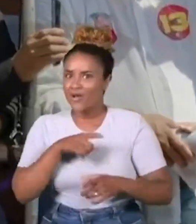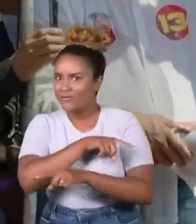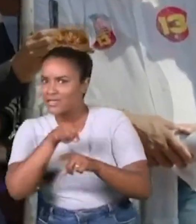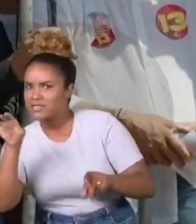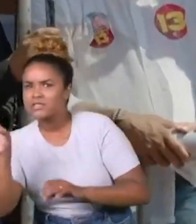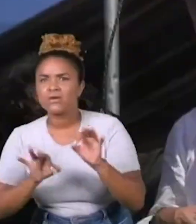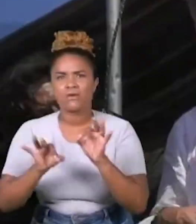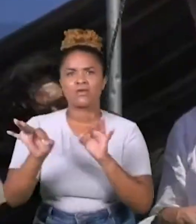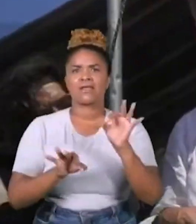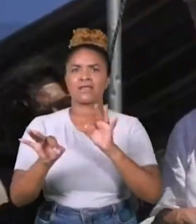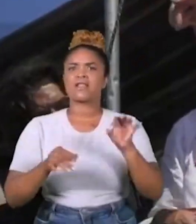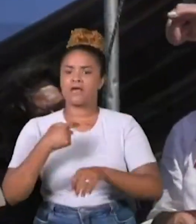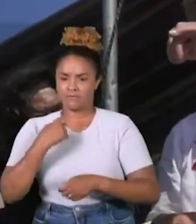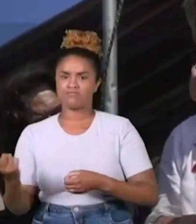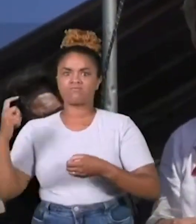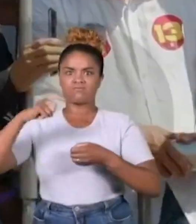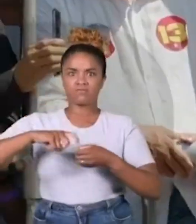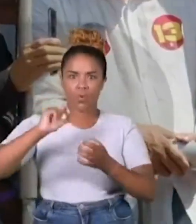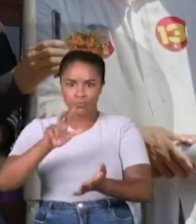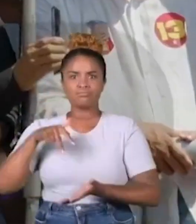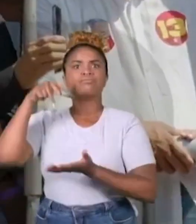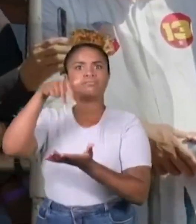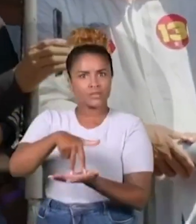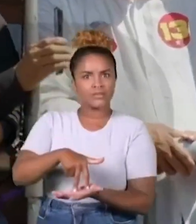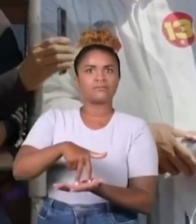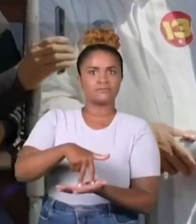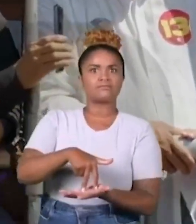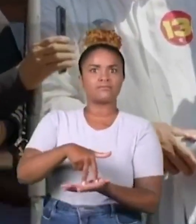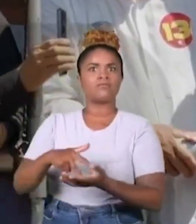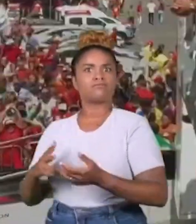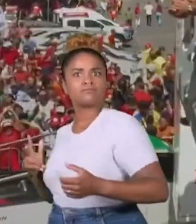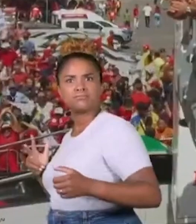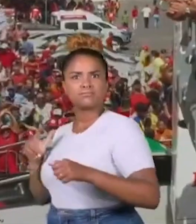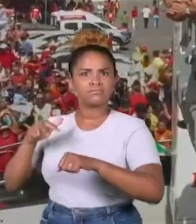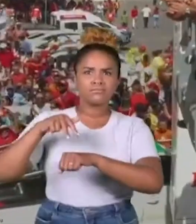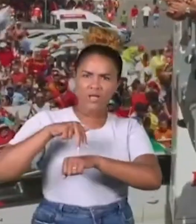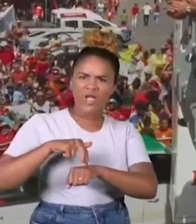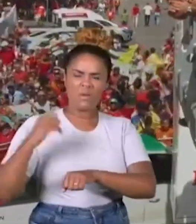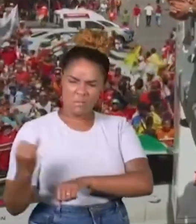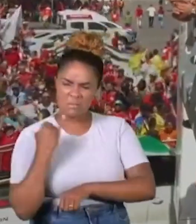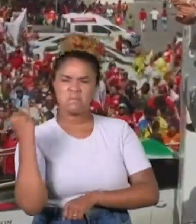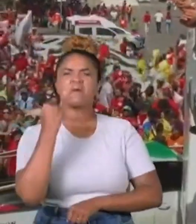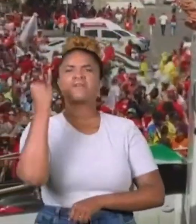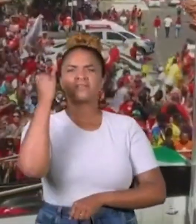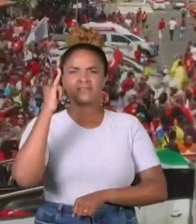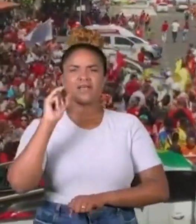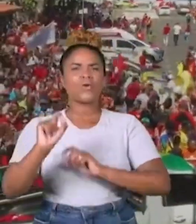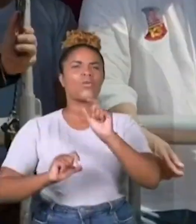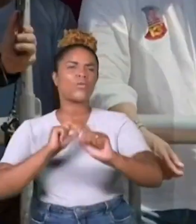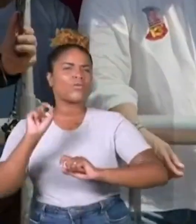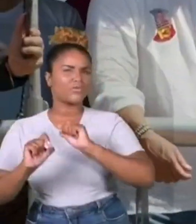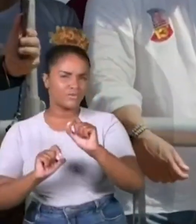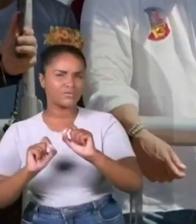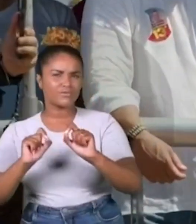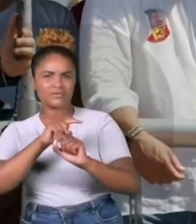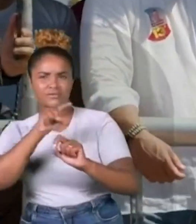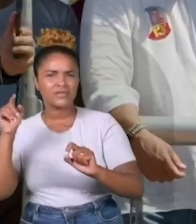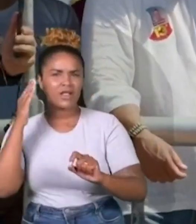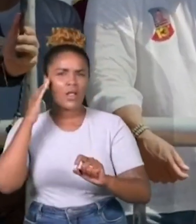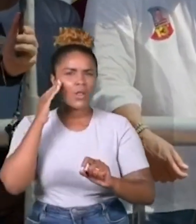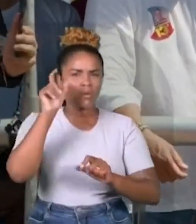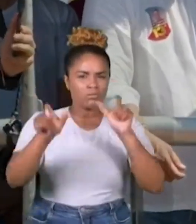eles se preparem porque eu vou votar e eu quero mais universidade. É importante a gente convencer